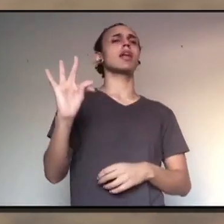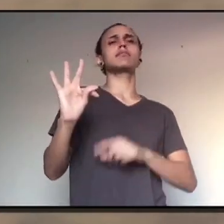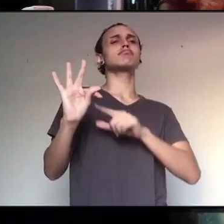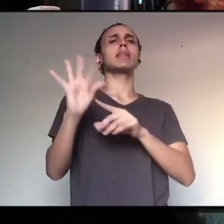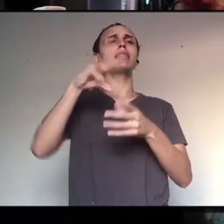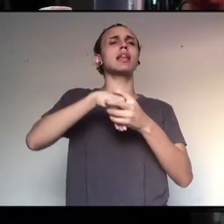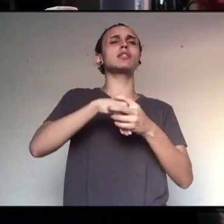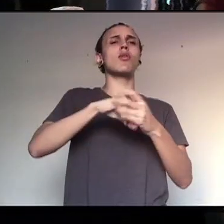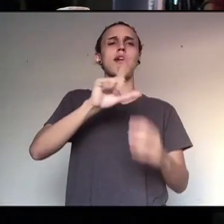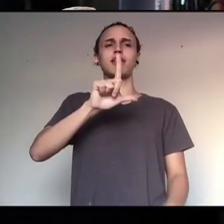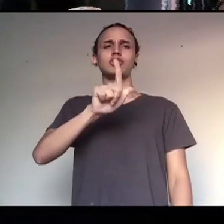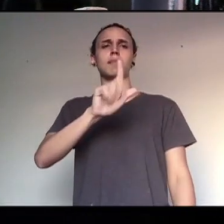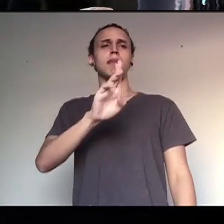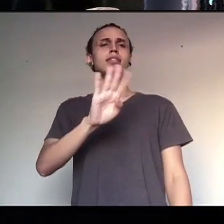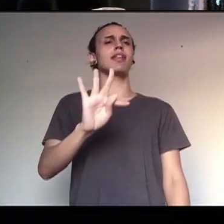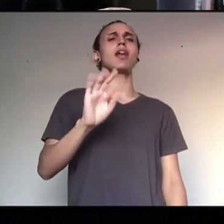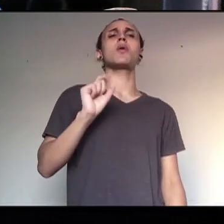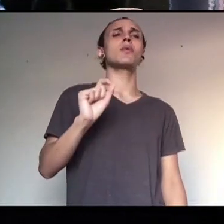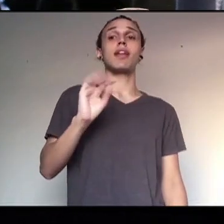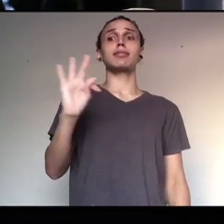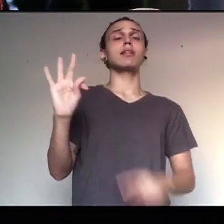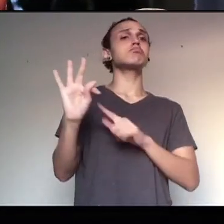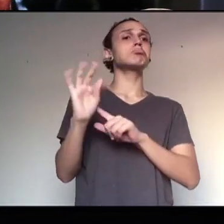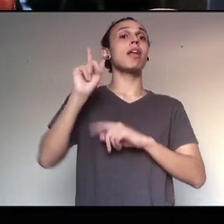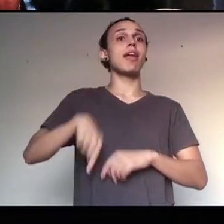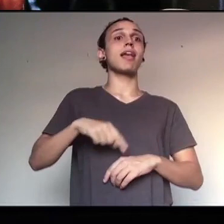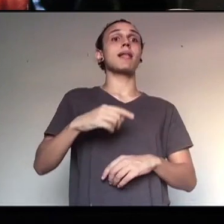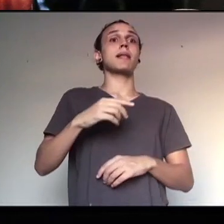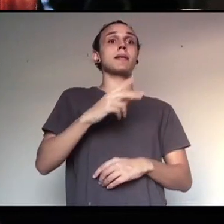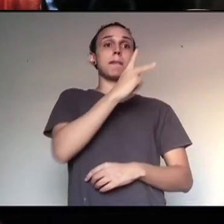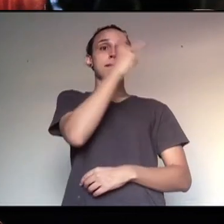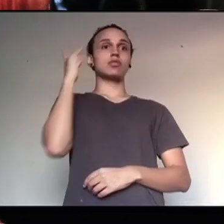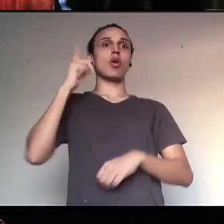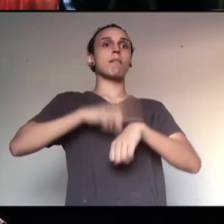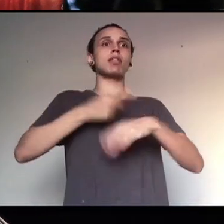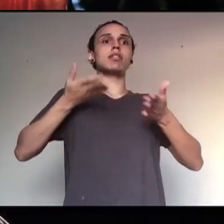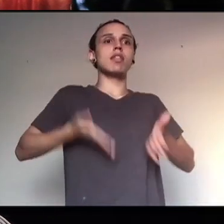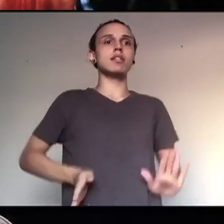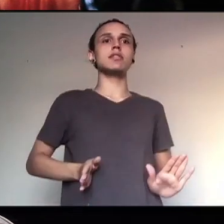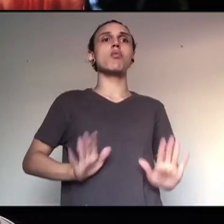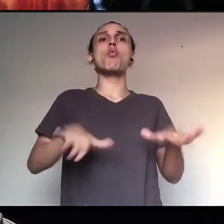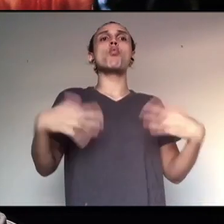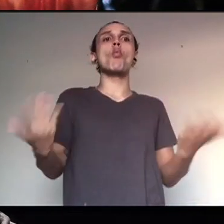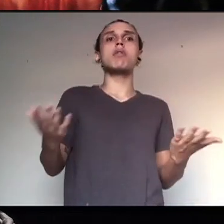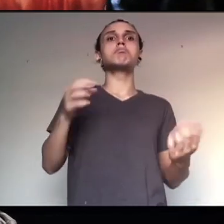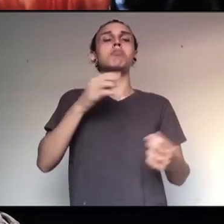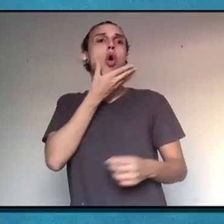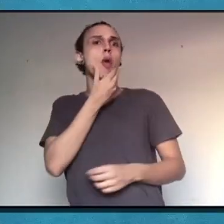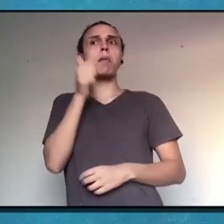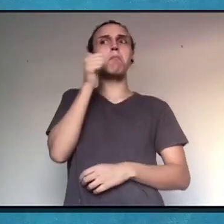que é o T que agrega pessoas que quando nasceram tiveram um sexo designado com base na sua